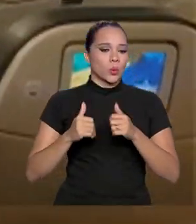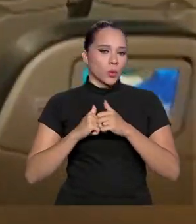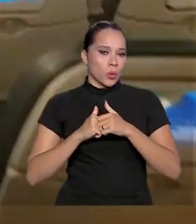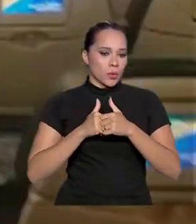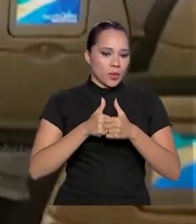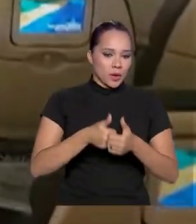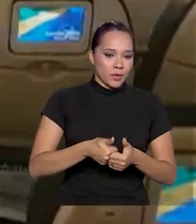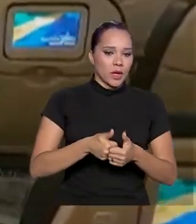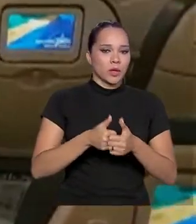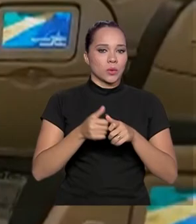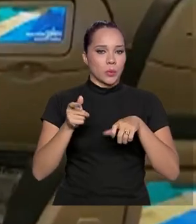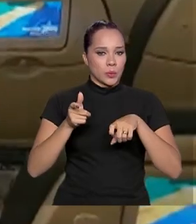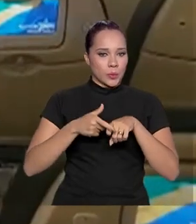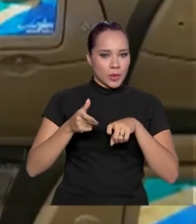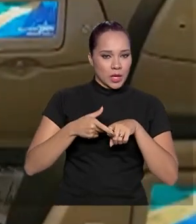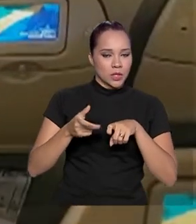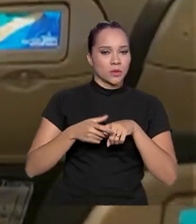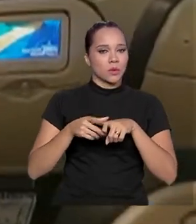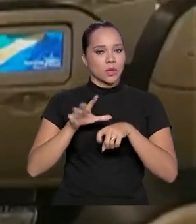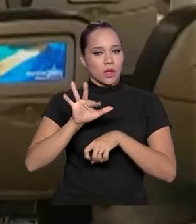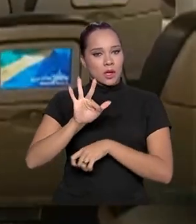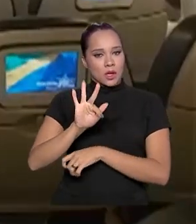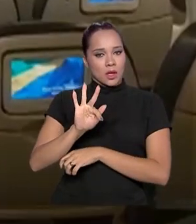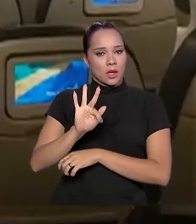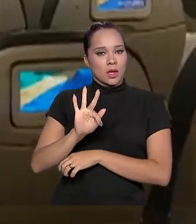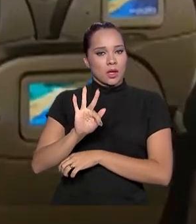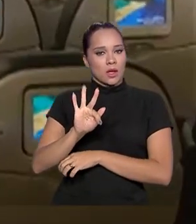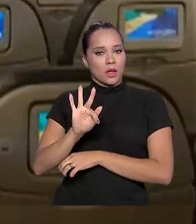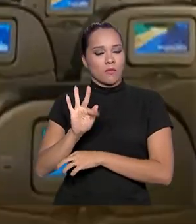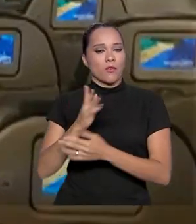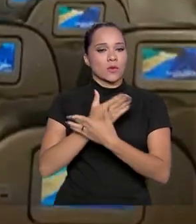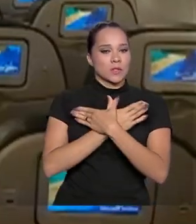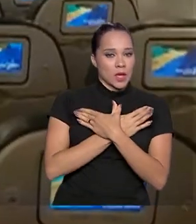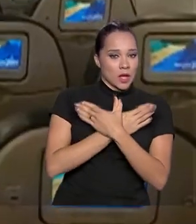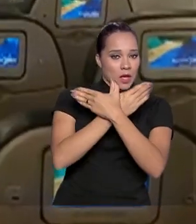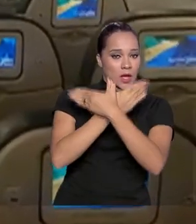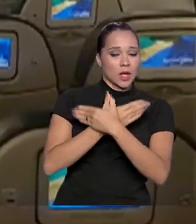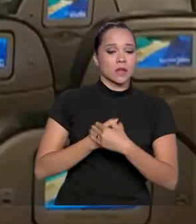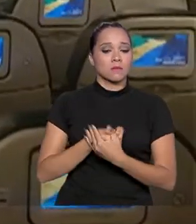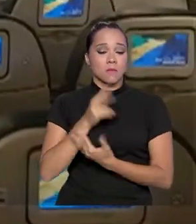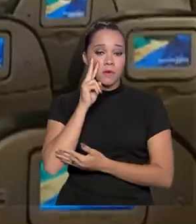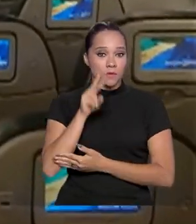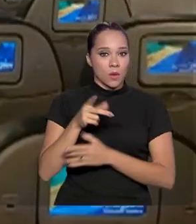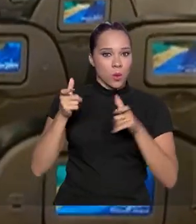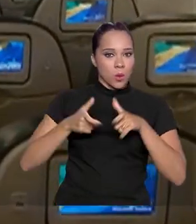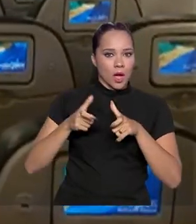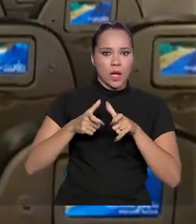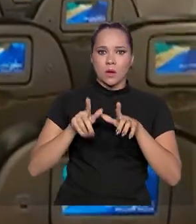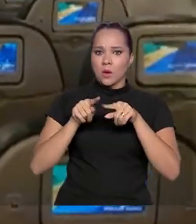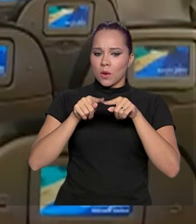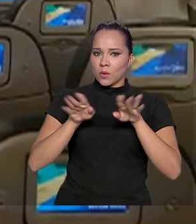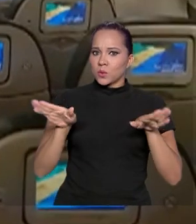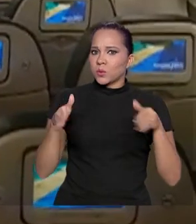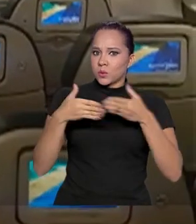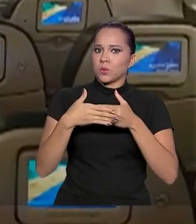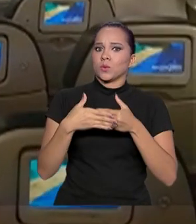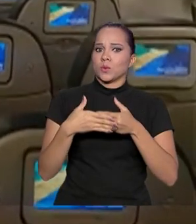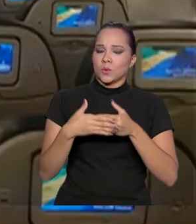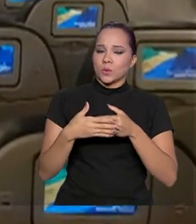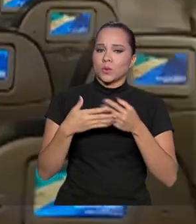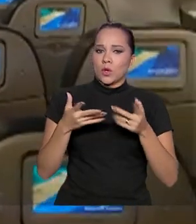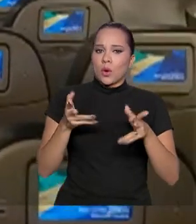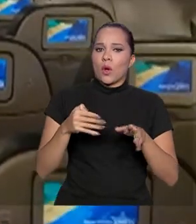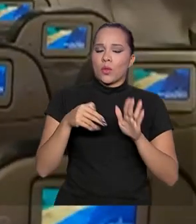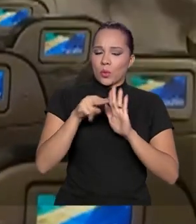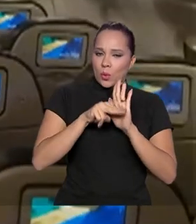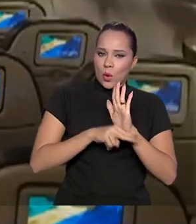dos médicos da Força Aérea. Podem ver que ali é um ambiente isolado, certo? Conforme normas